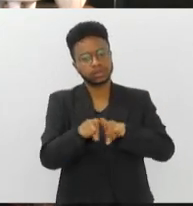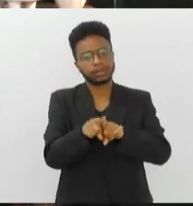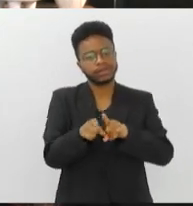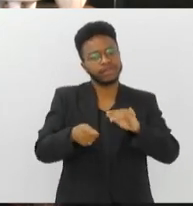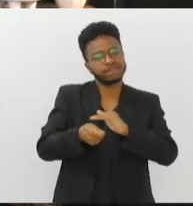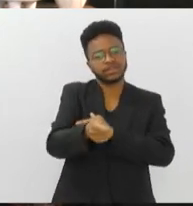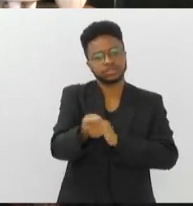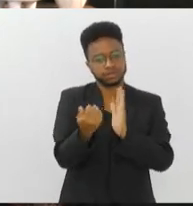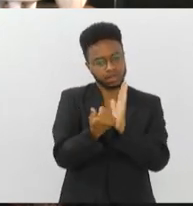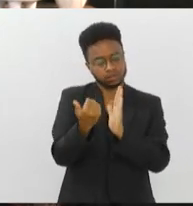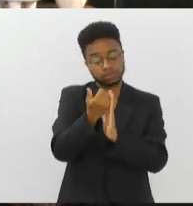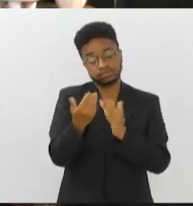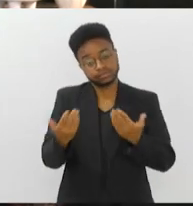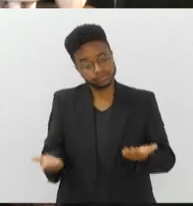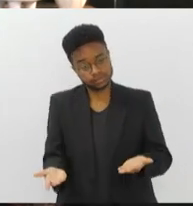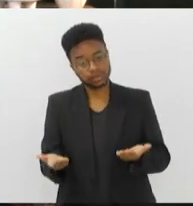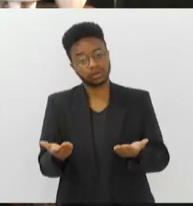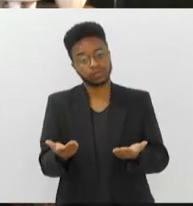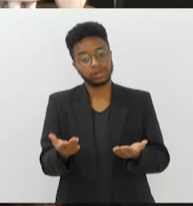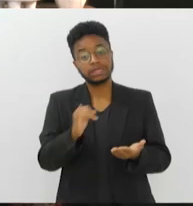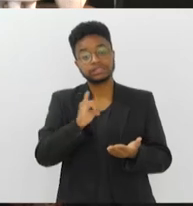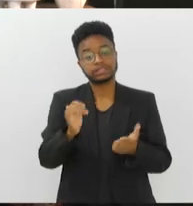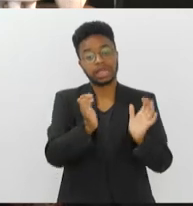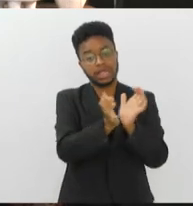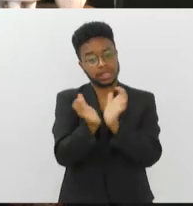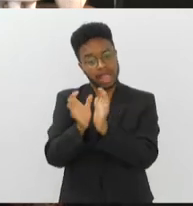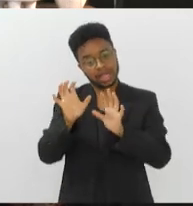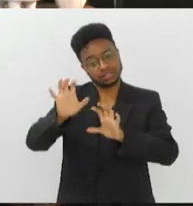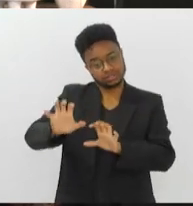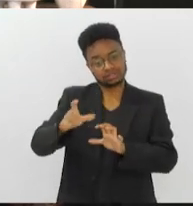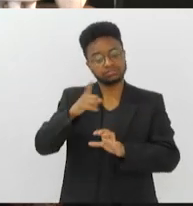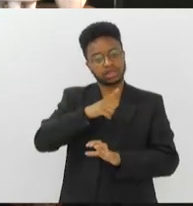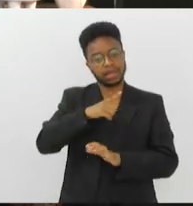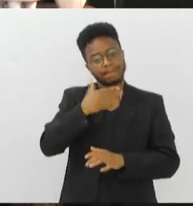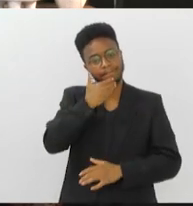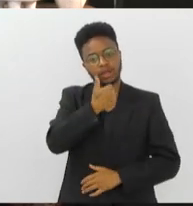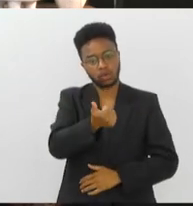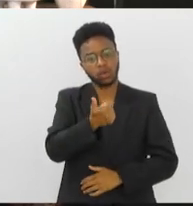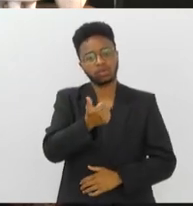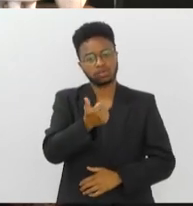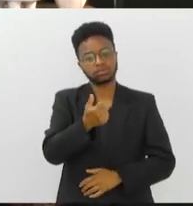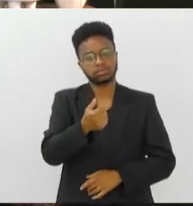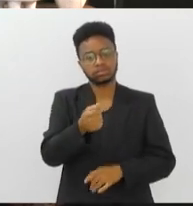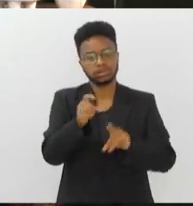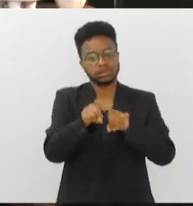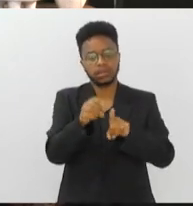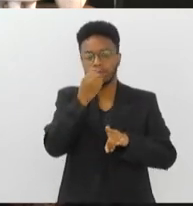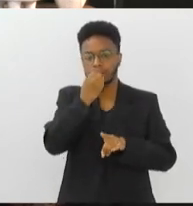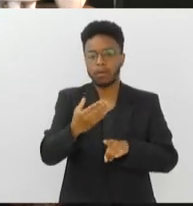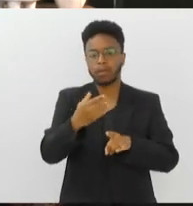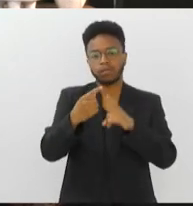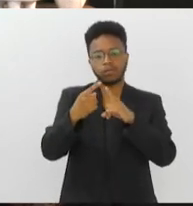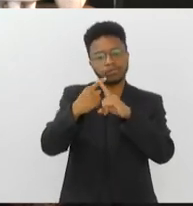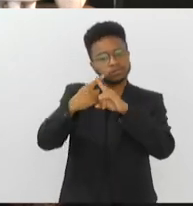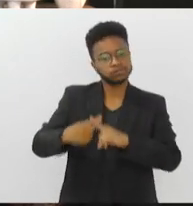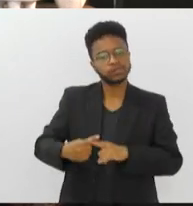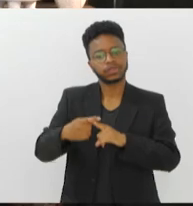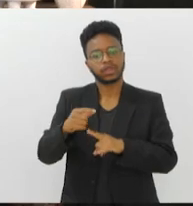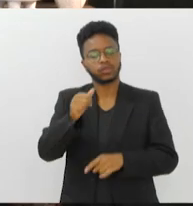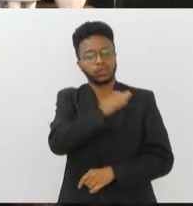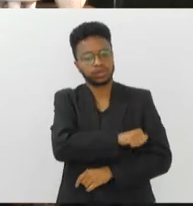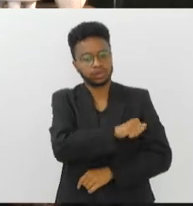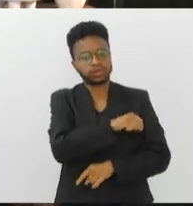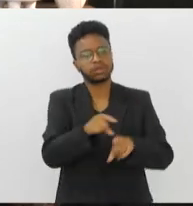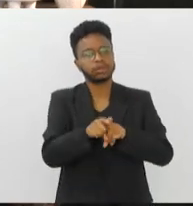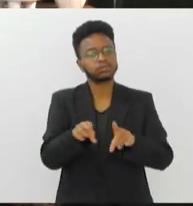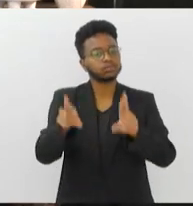grande, então, quanto mais times como esse a gente tiver, vai ser melhor, vai ser muito bom para o futebol carioca, que a gente possa, então, continuar transmitindo, e quem